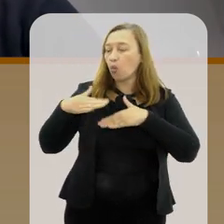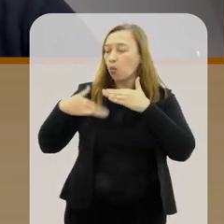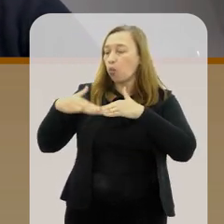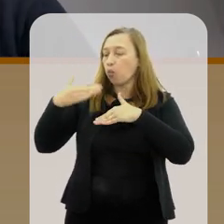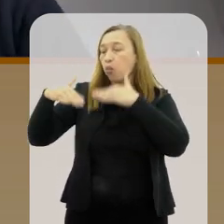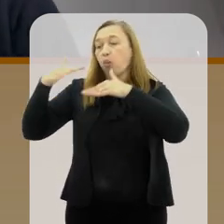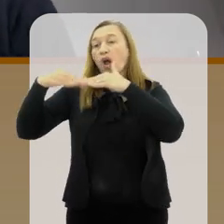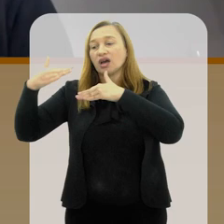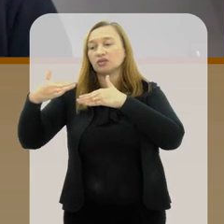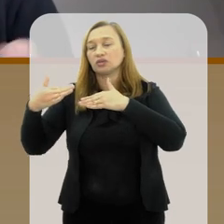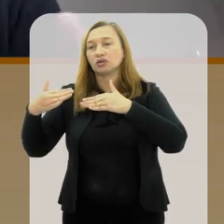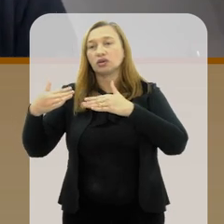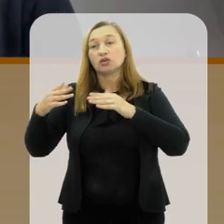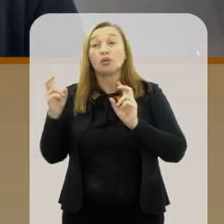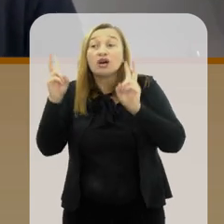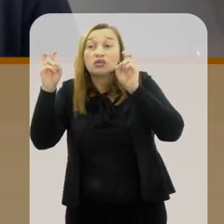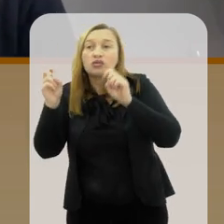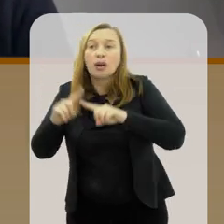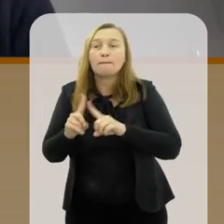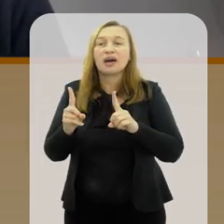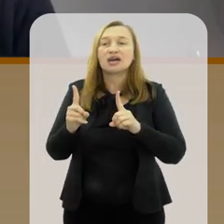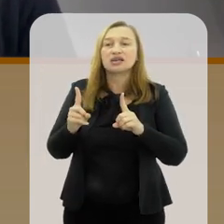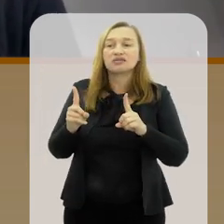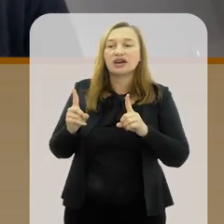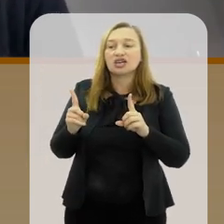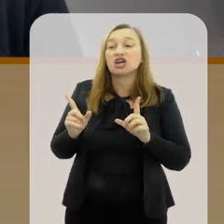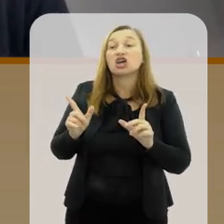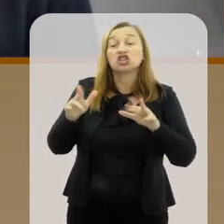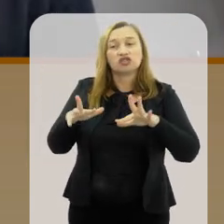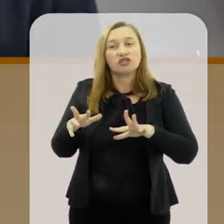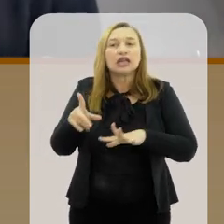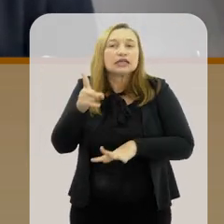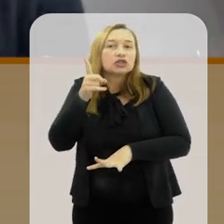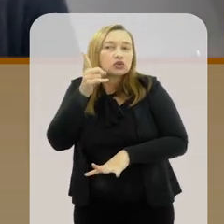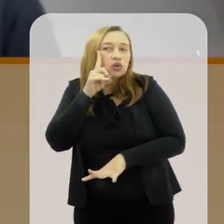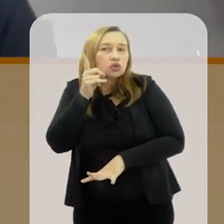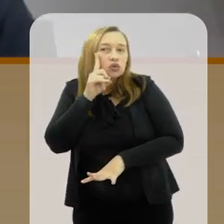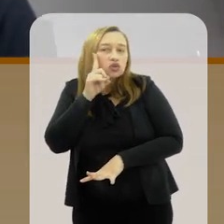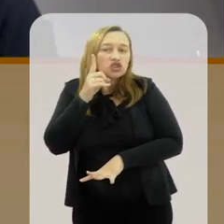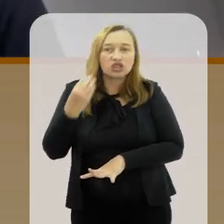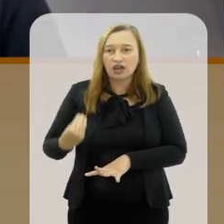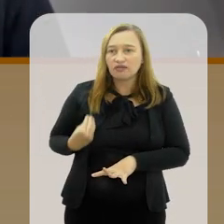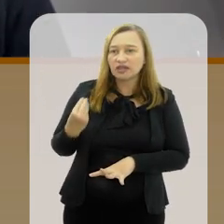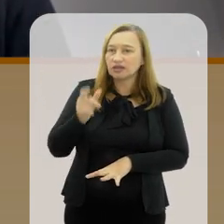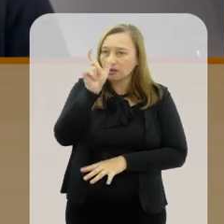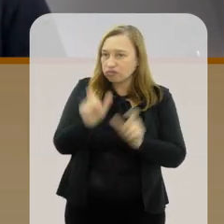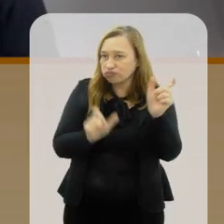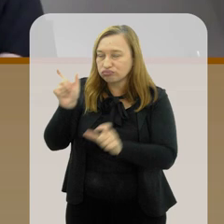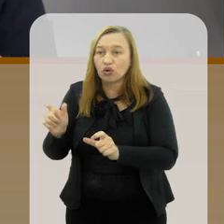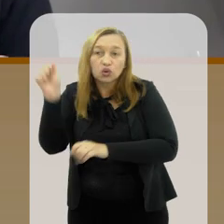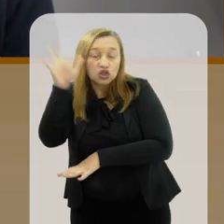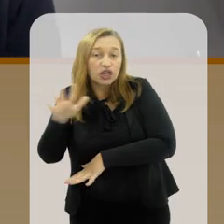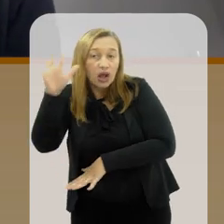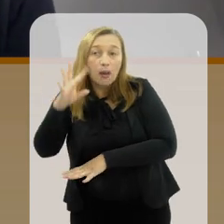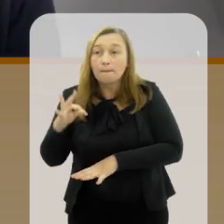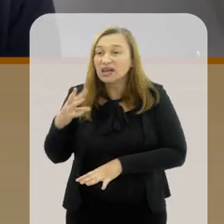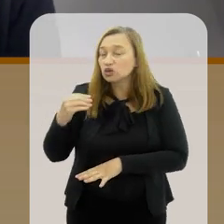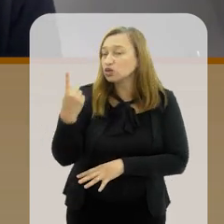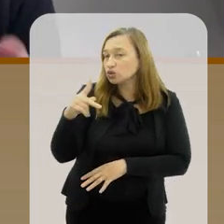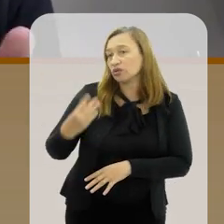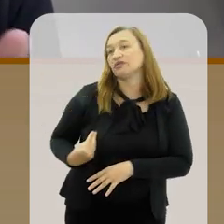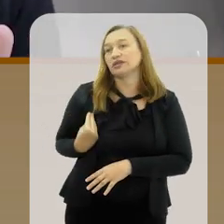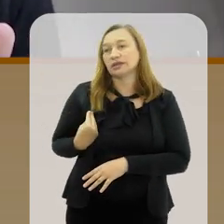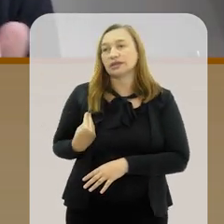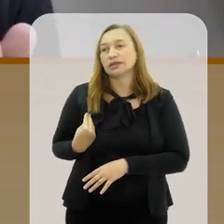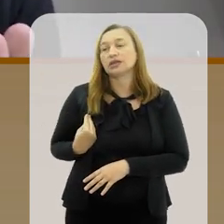é muito avançado em nada mas que faz toda a diferença no dia a dia da população de uma maneira